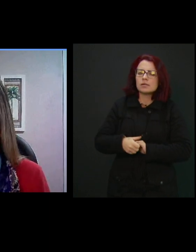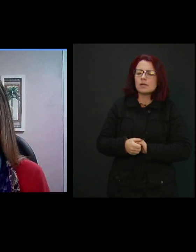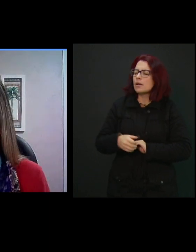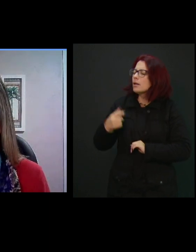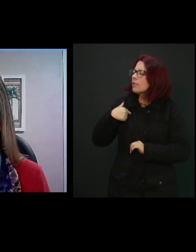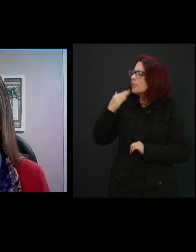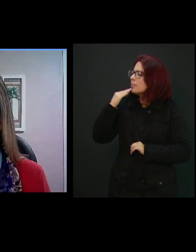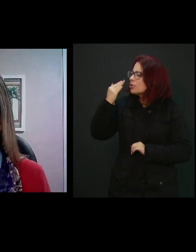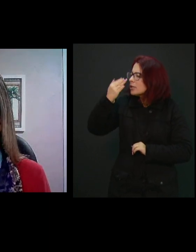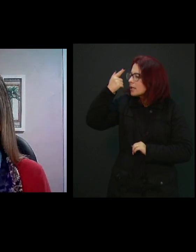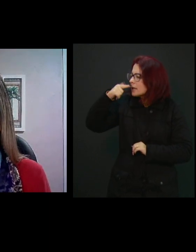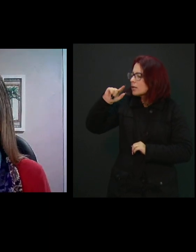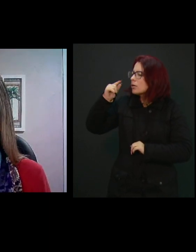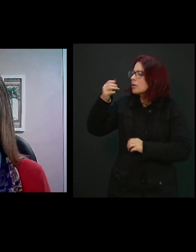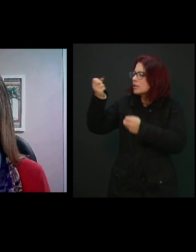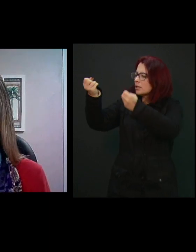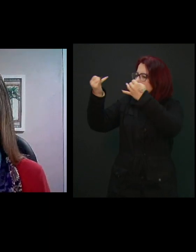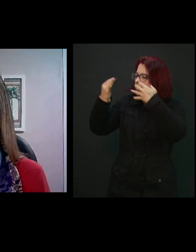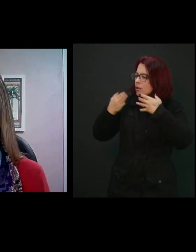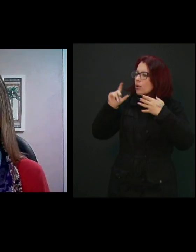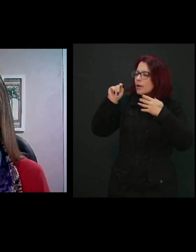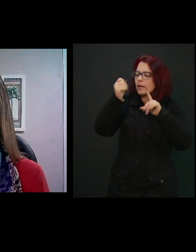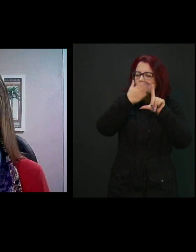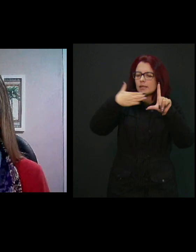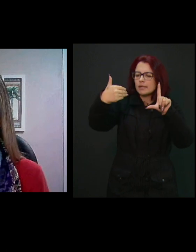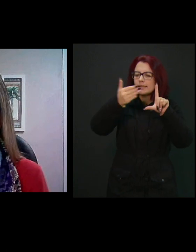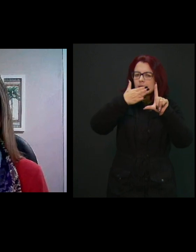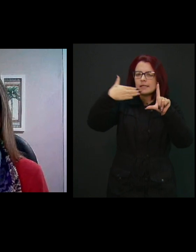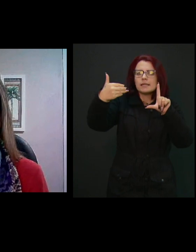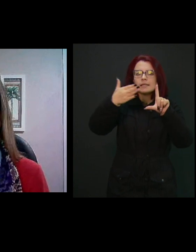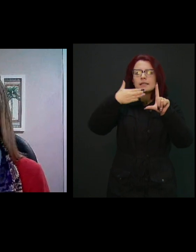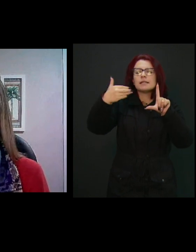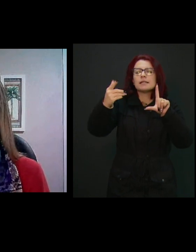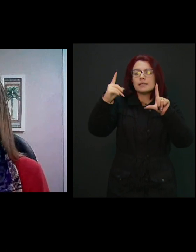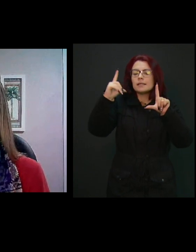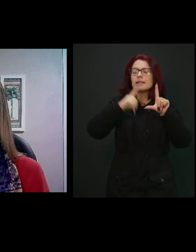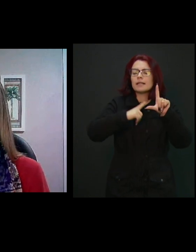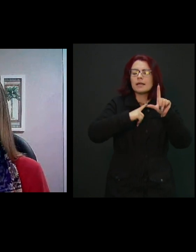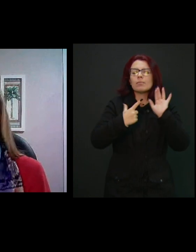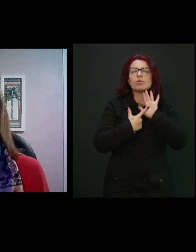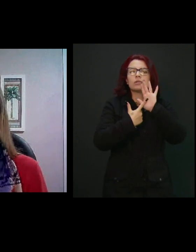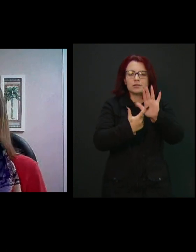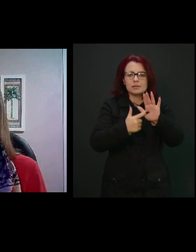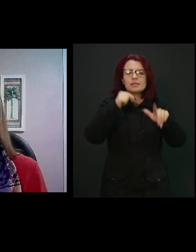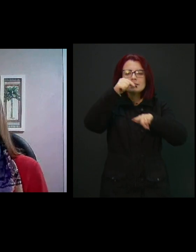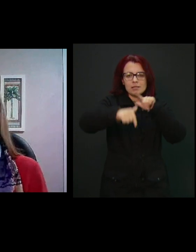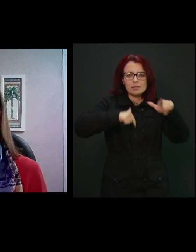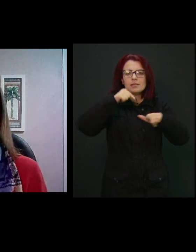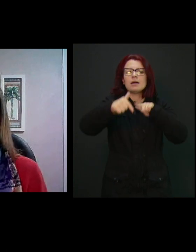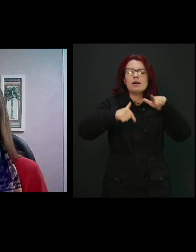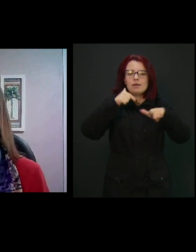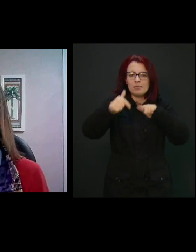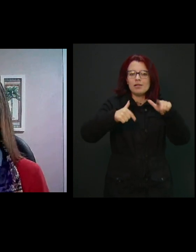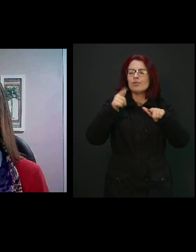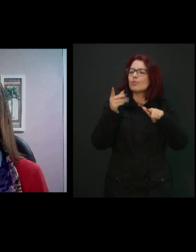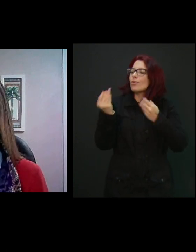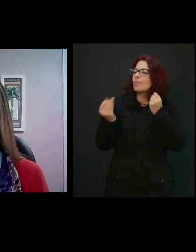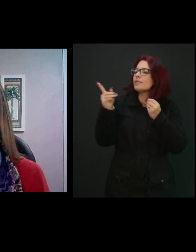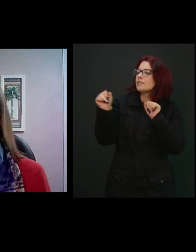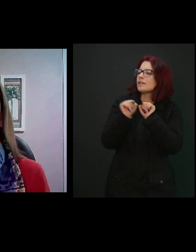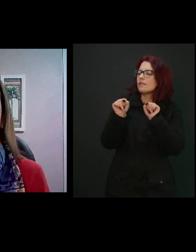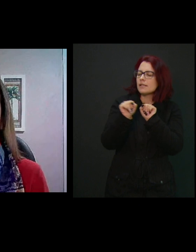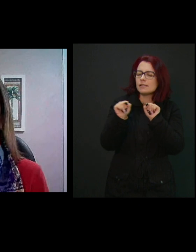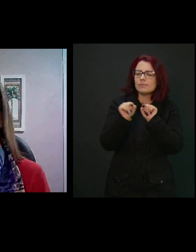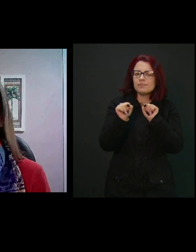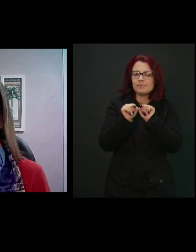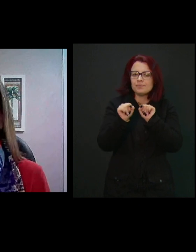Carol, vou pedir para eles compartilharem os slides, porque ali até mostra, né? Esse trabalho que vocês fazem, né? E